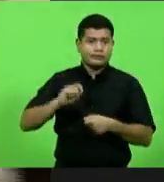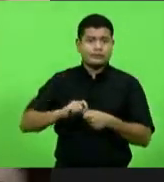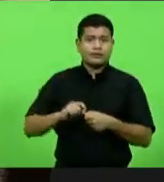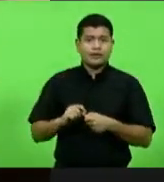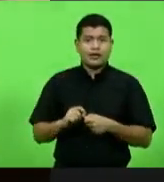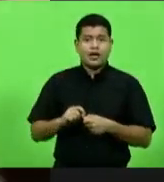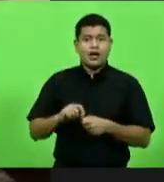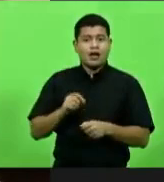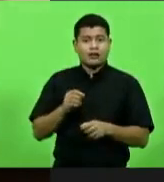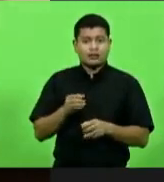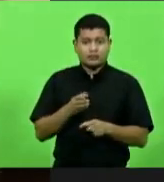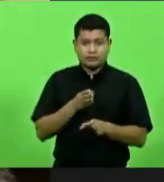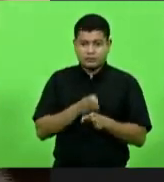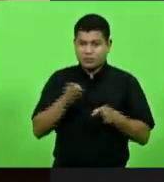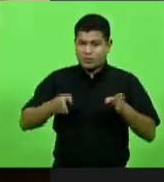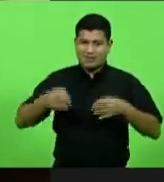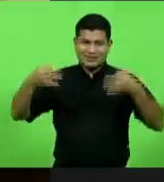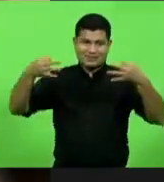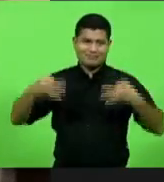adequado.